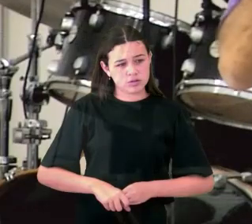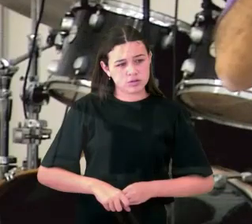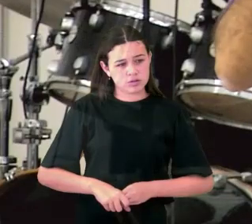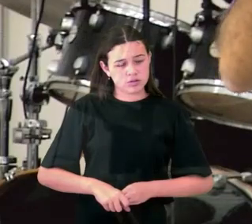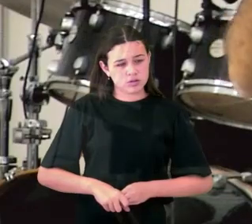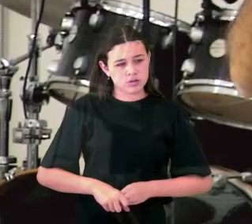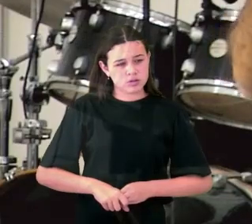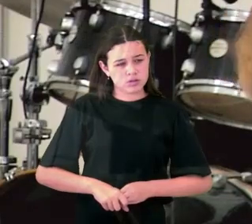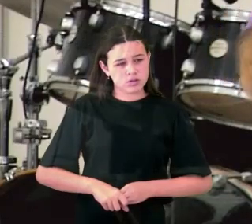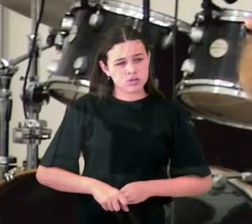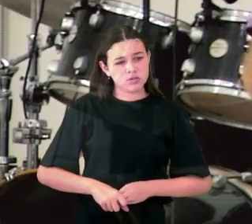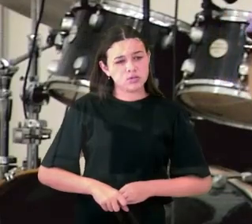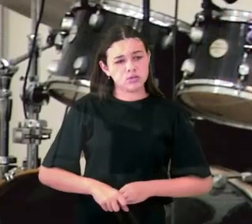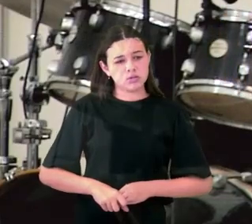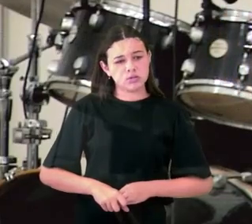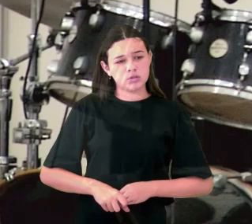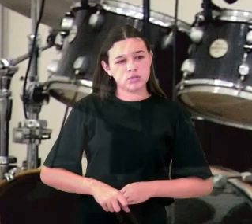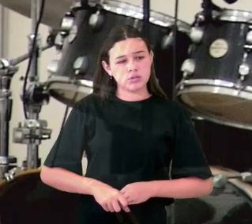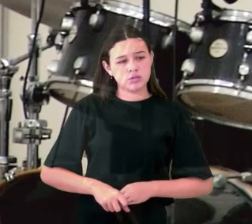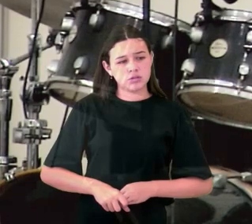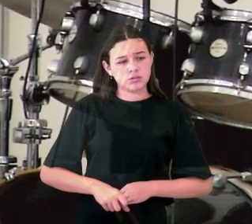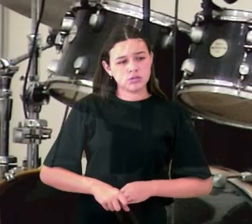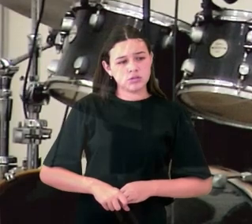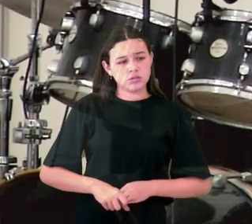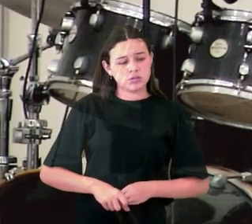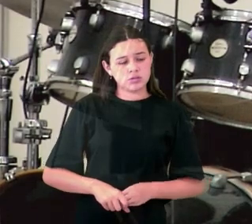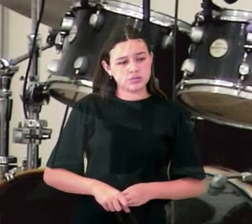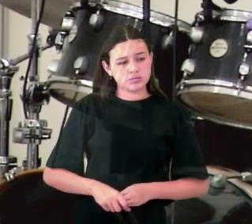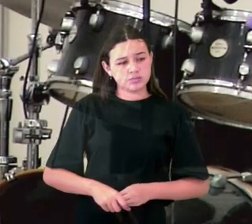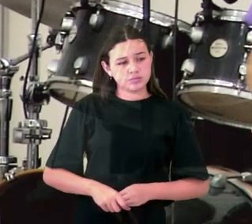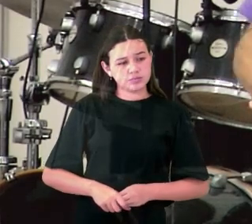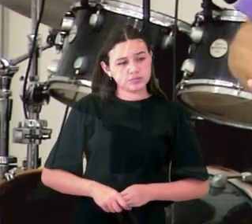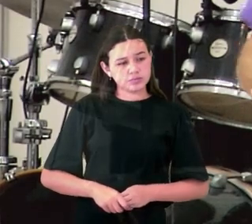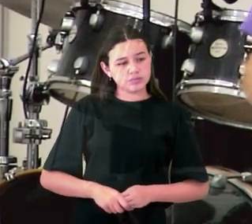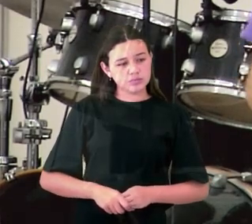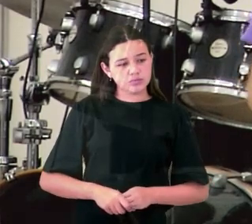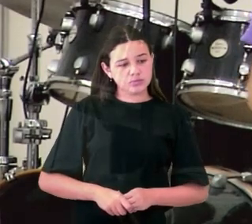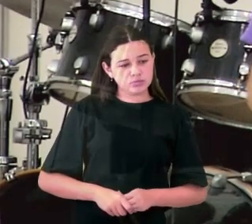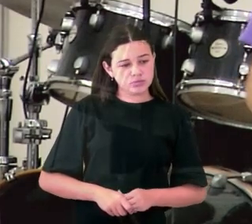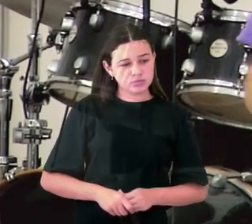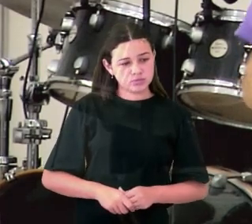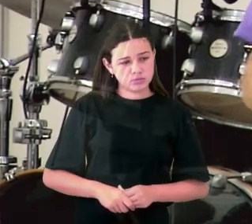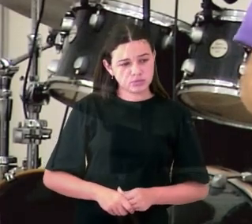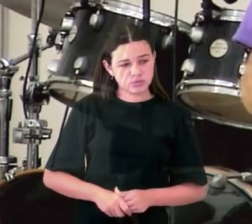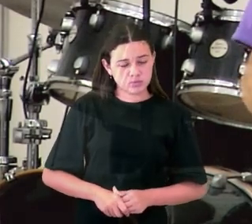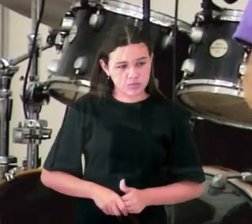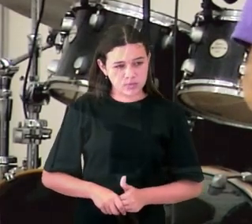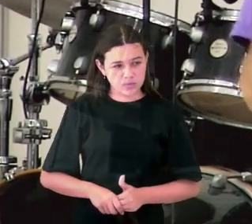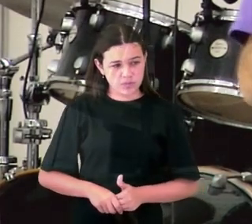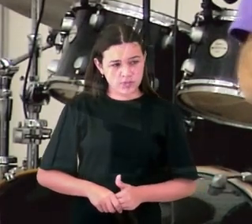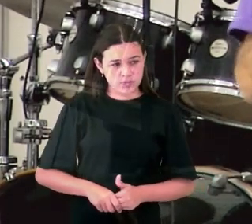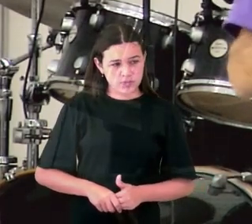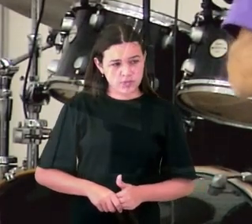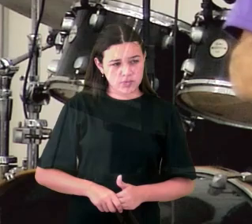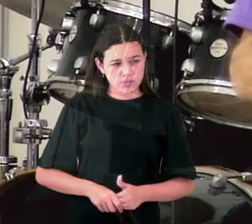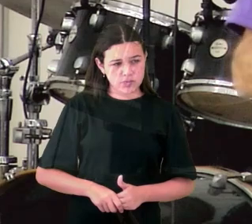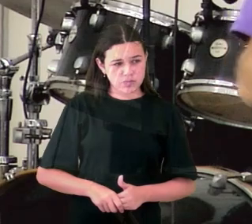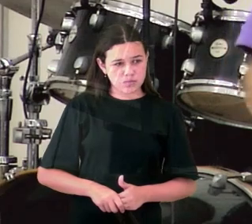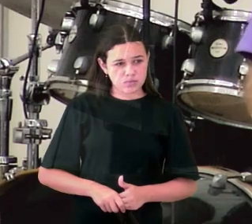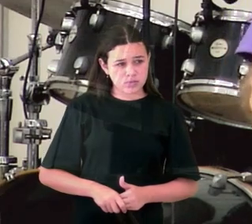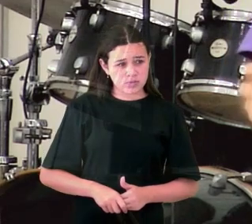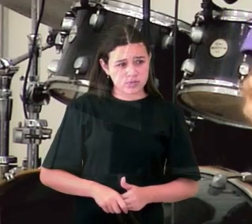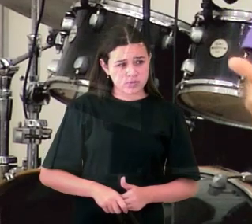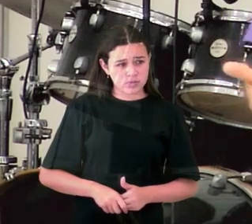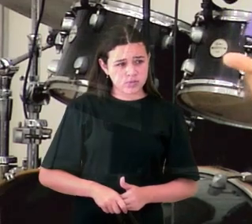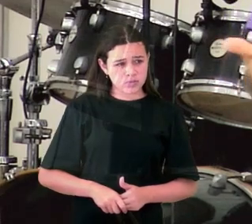É aquele momento em que uma ave tem os seus ovos no ninho e ela senta-se sobre aqueles ovos. Quando ela